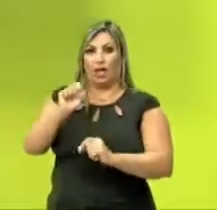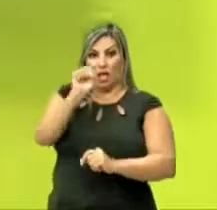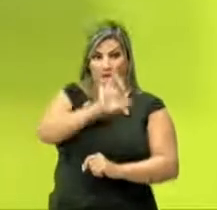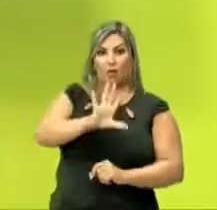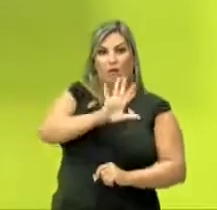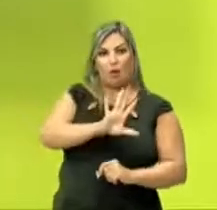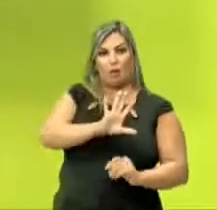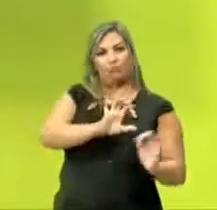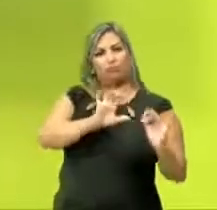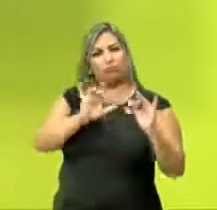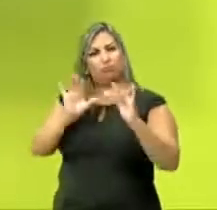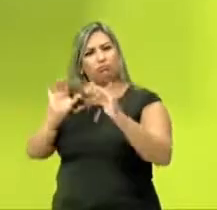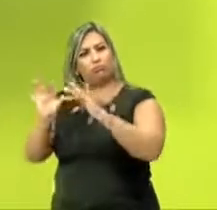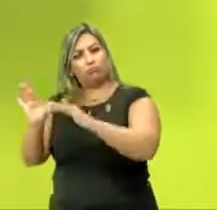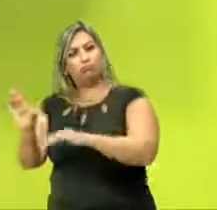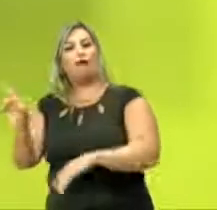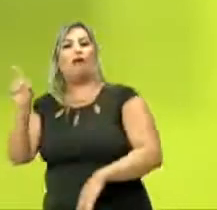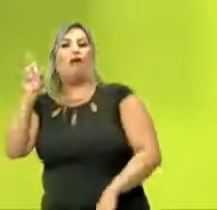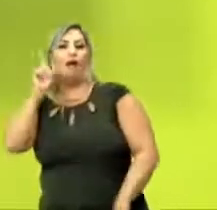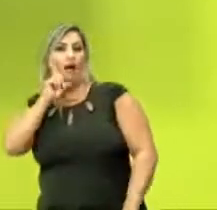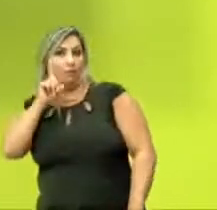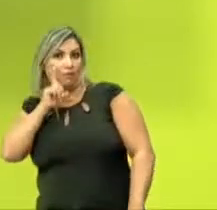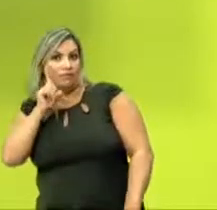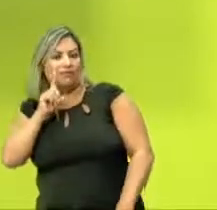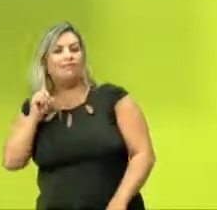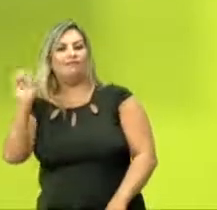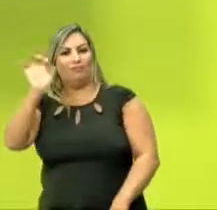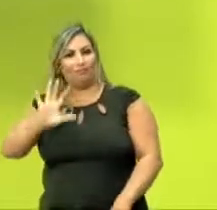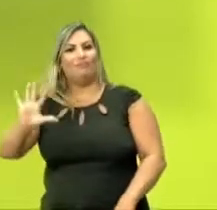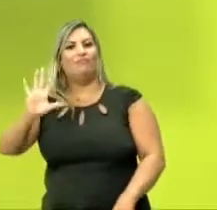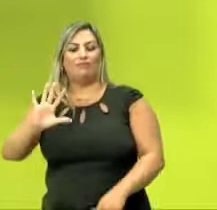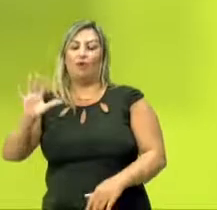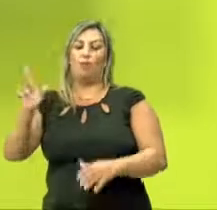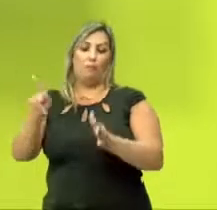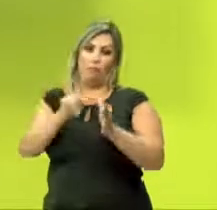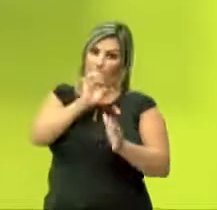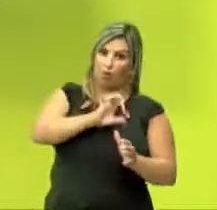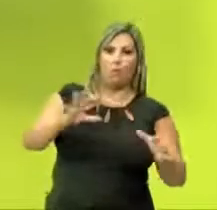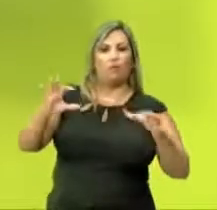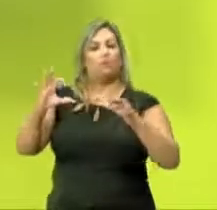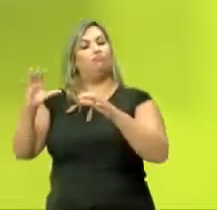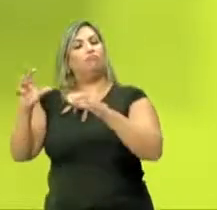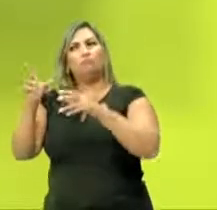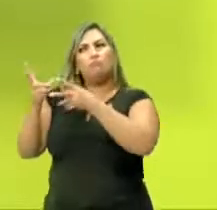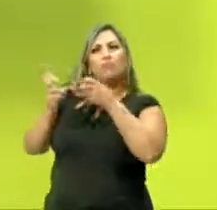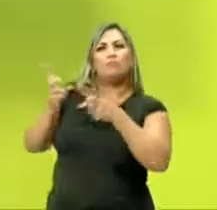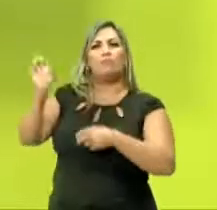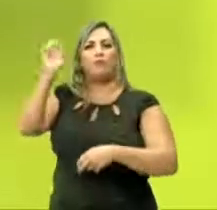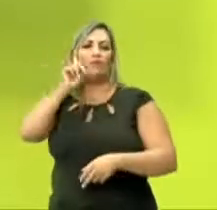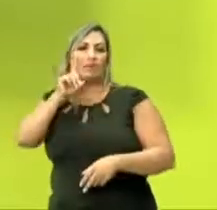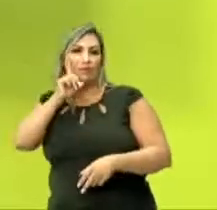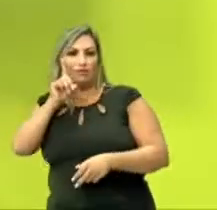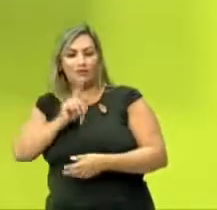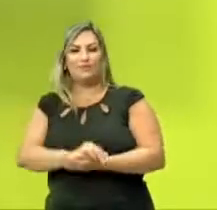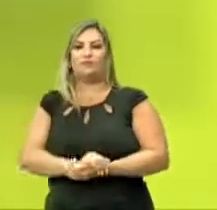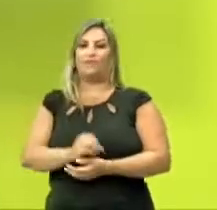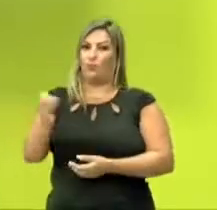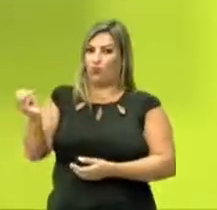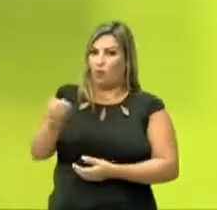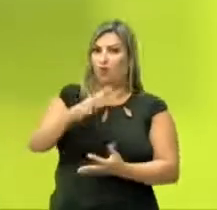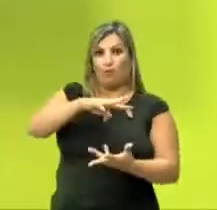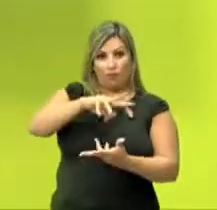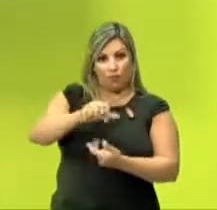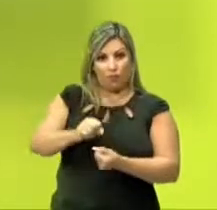europeus em direção ao continente americano, um novo mundo. E nós temos também, posteriormente, a